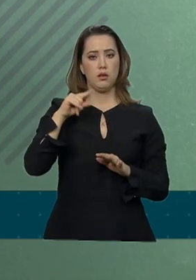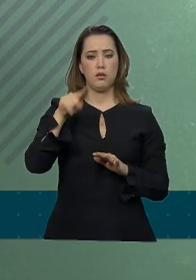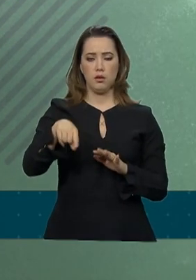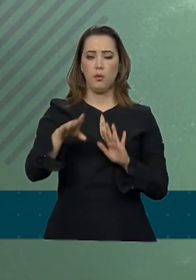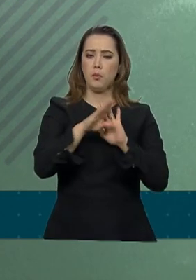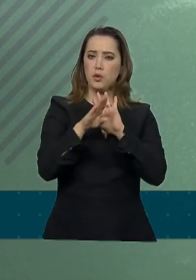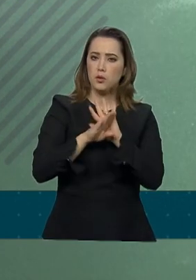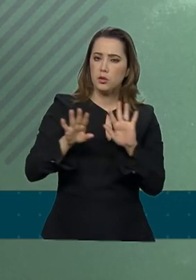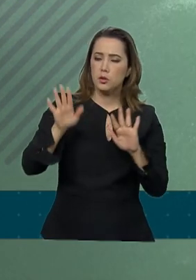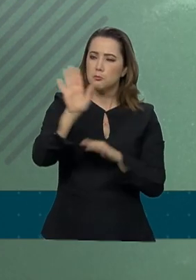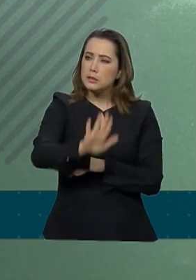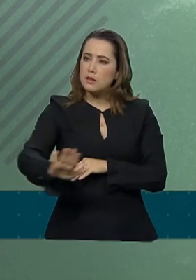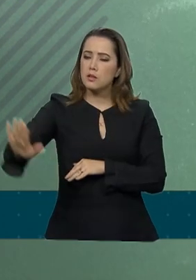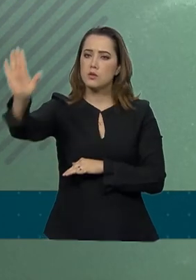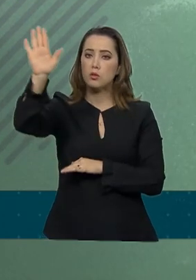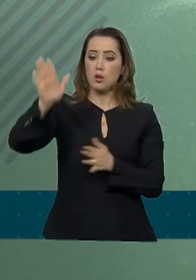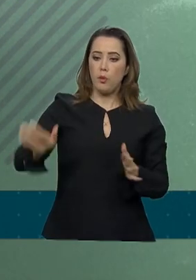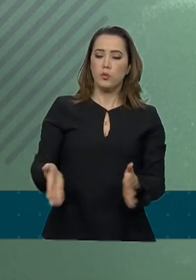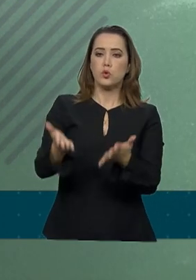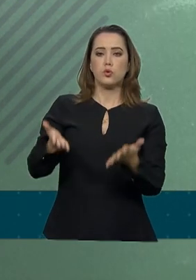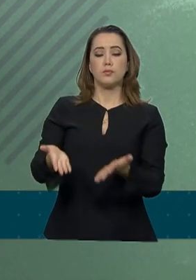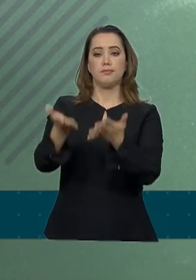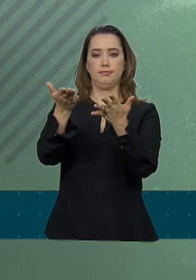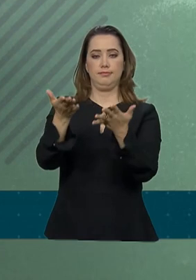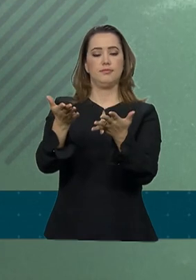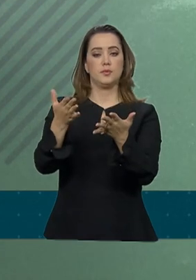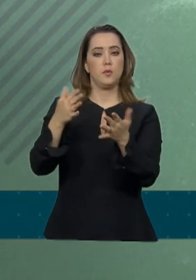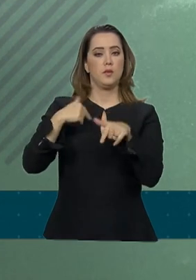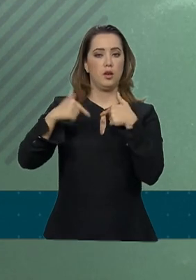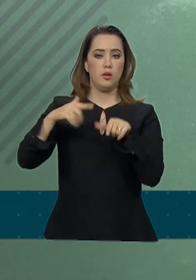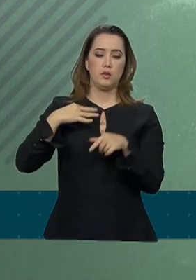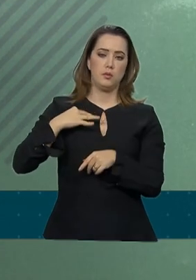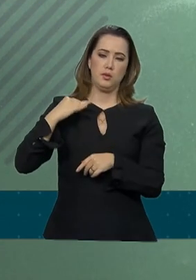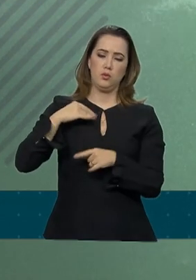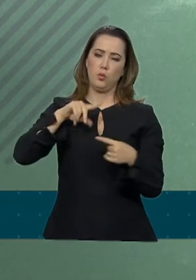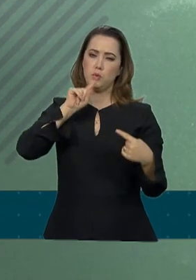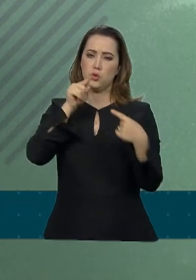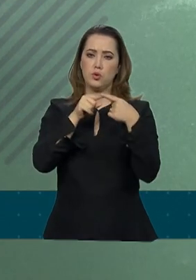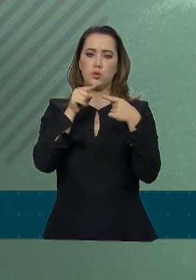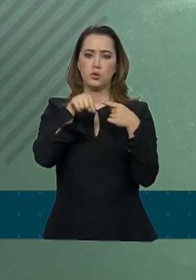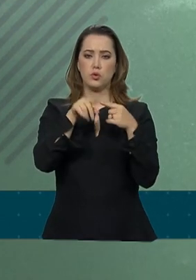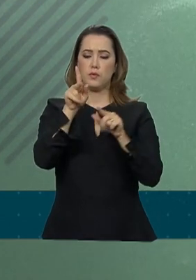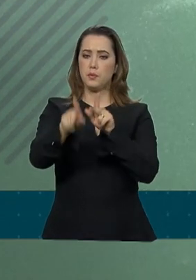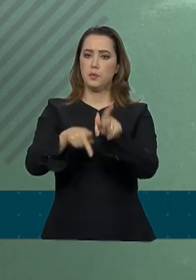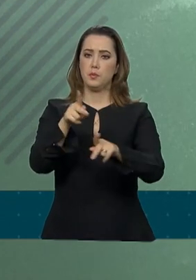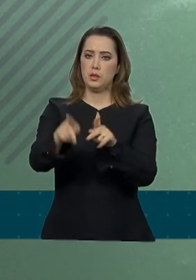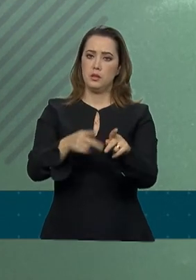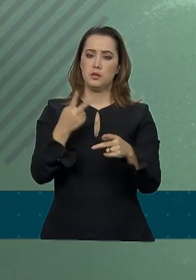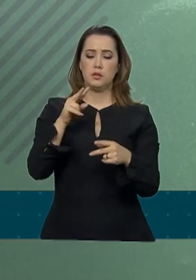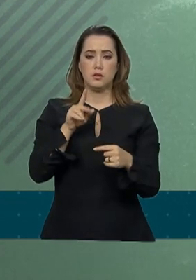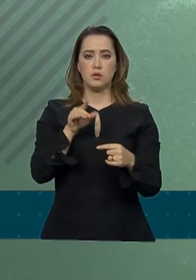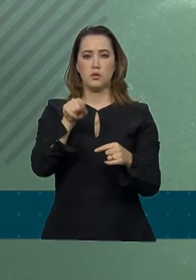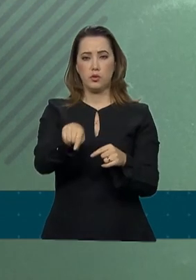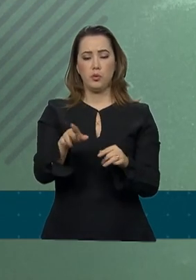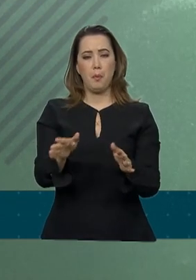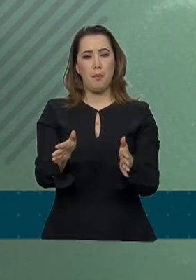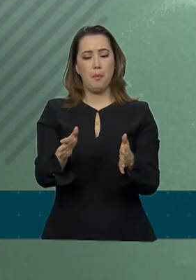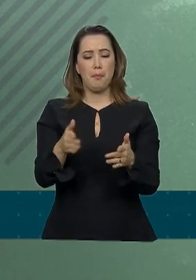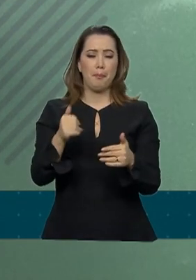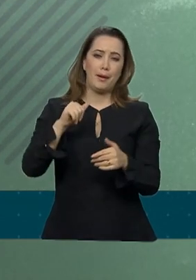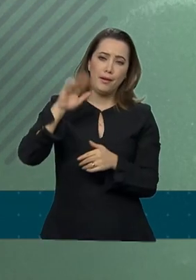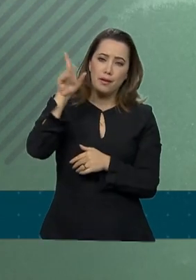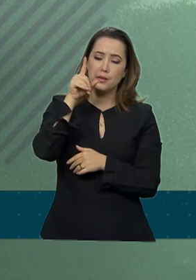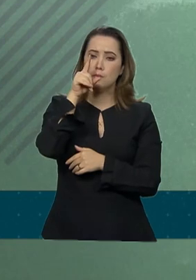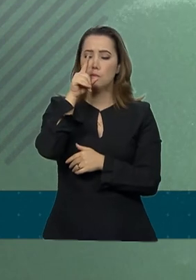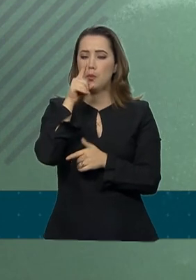de incentivo ao trabalho voluntário. A ação é voltada para a população considerada mais vulnerável,